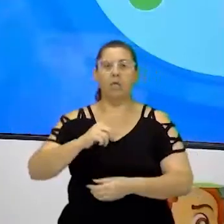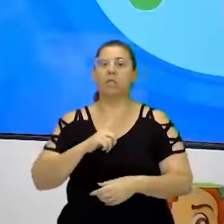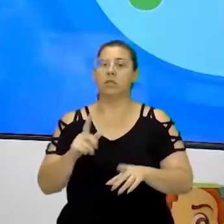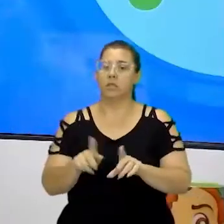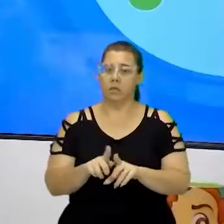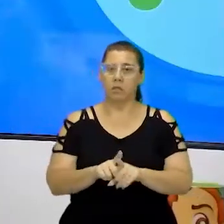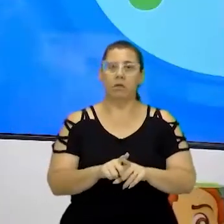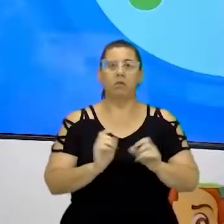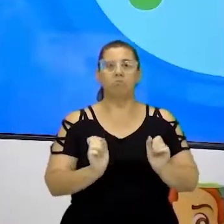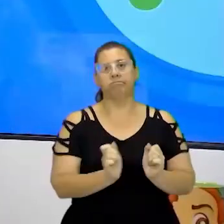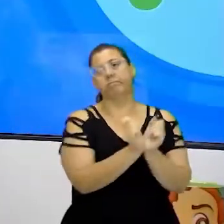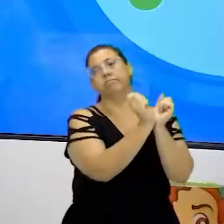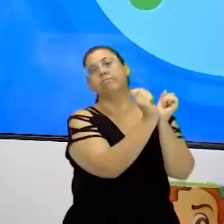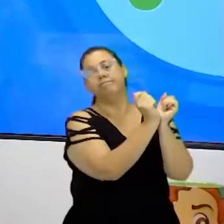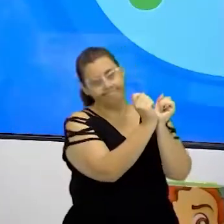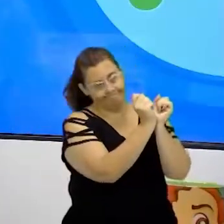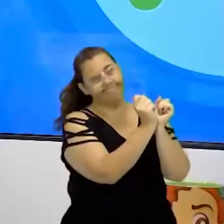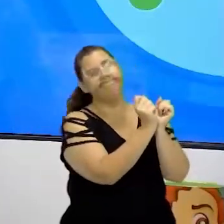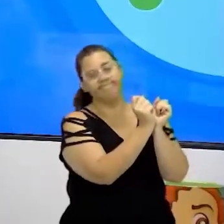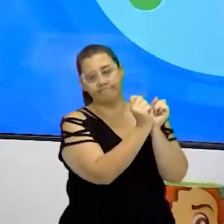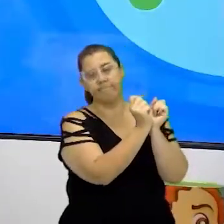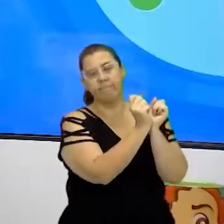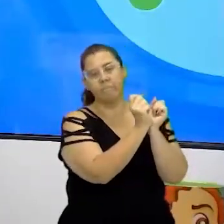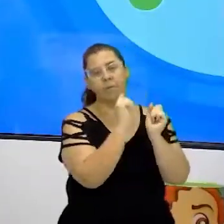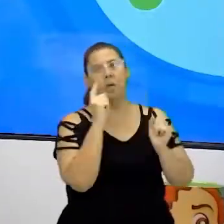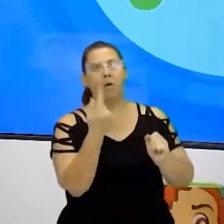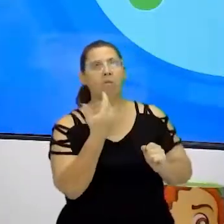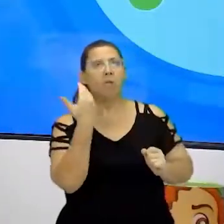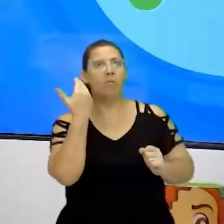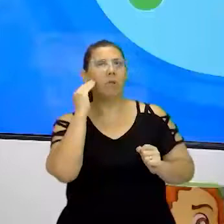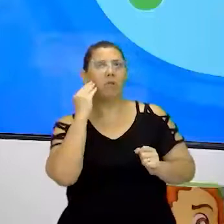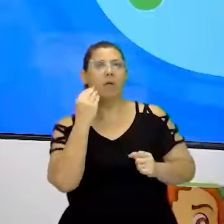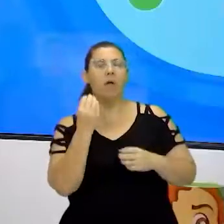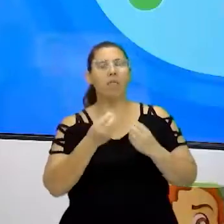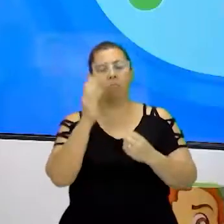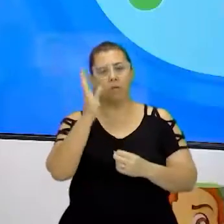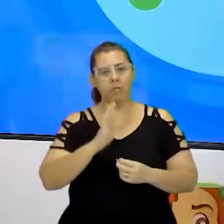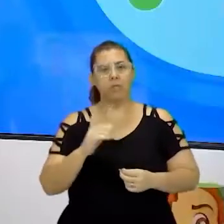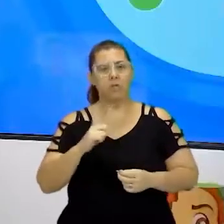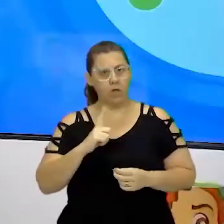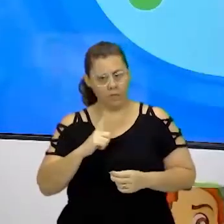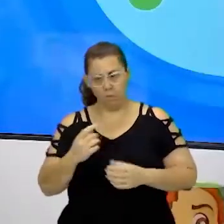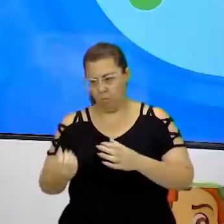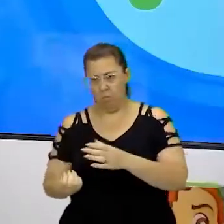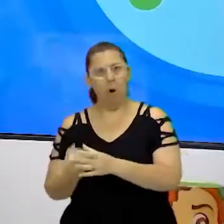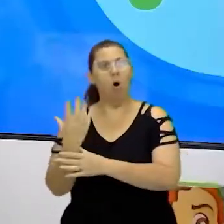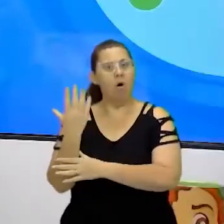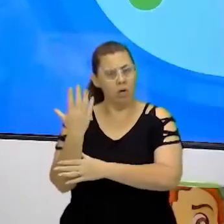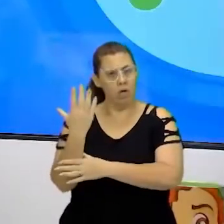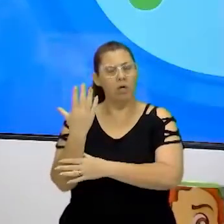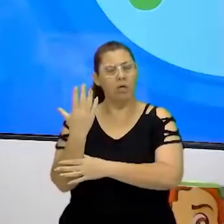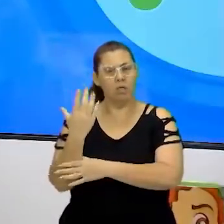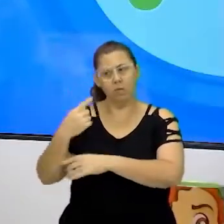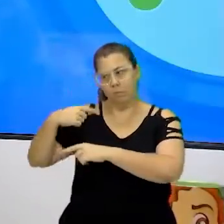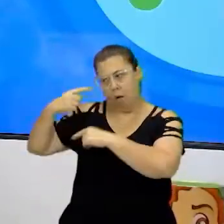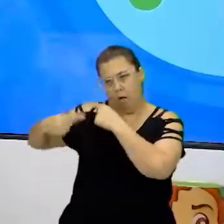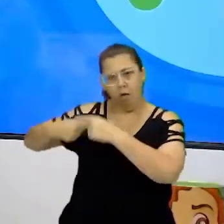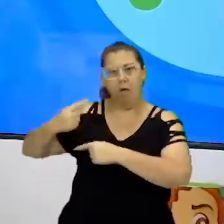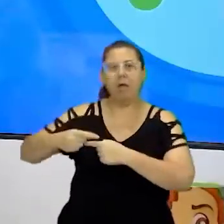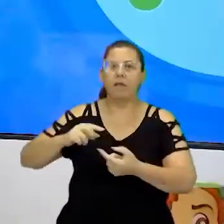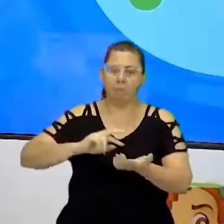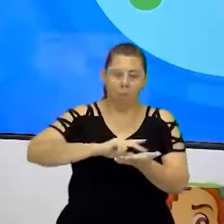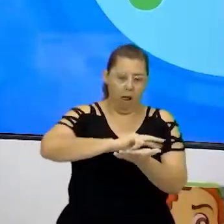questão da escravidão. Nós temos, para a gente se entender, né, como brasileiro, a gente tem uma origem, e essa origem, ela é bem